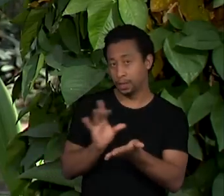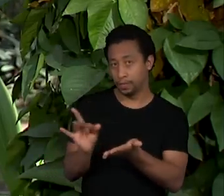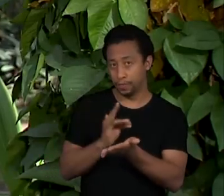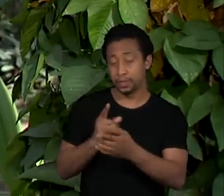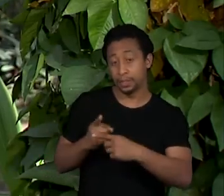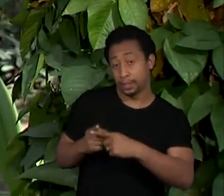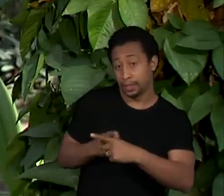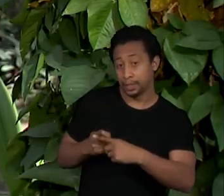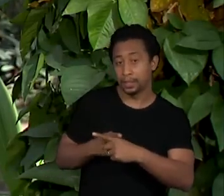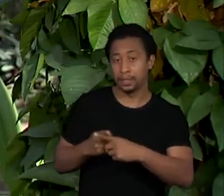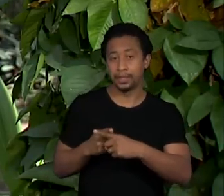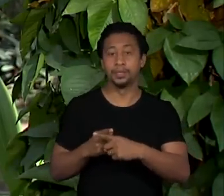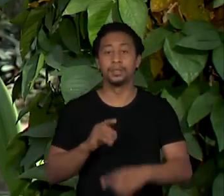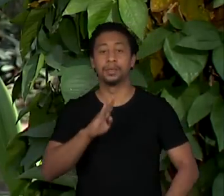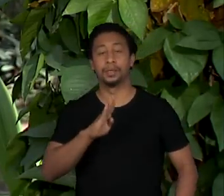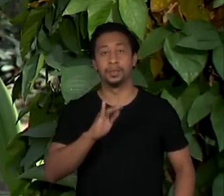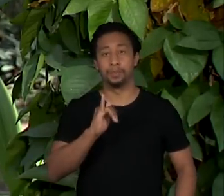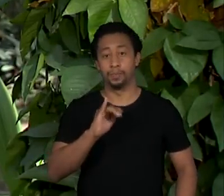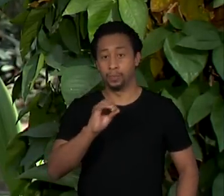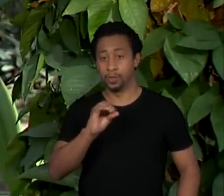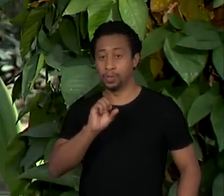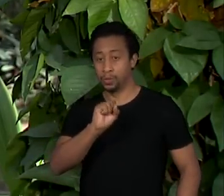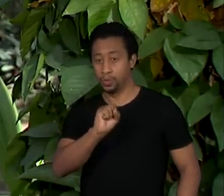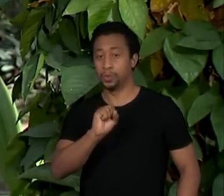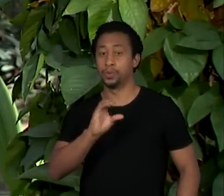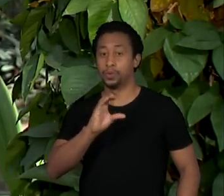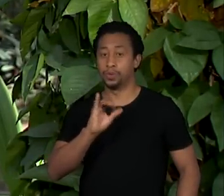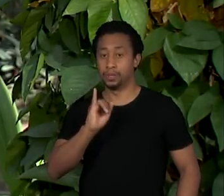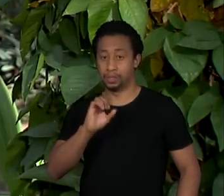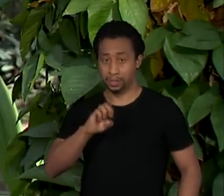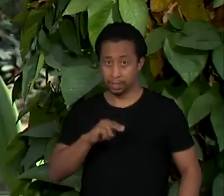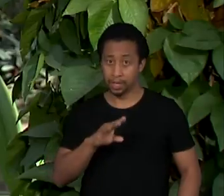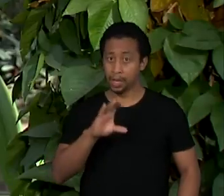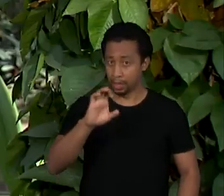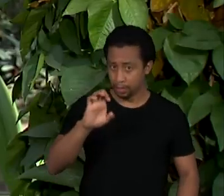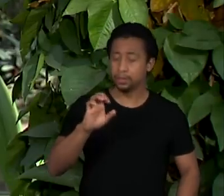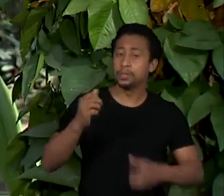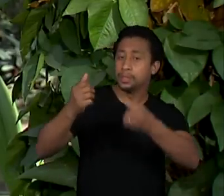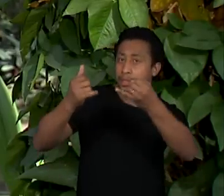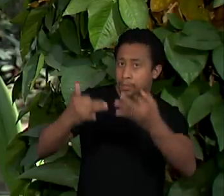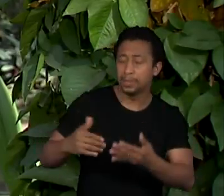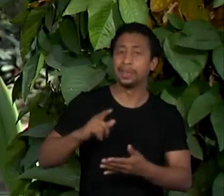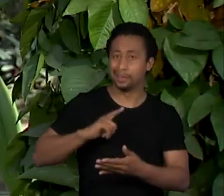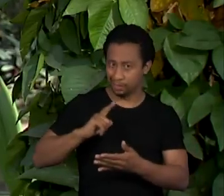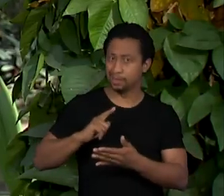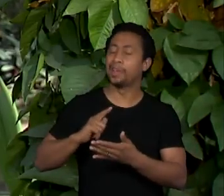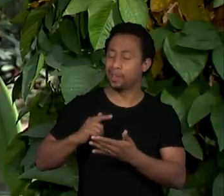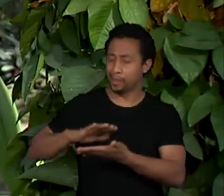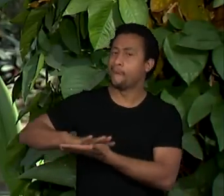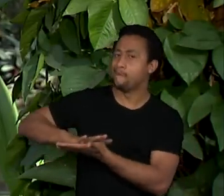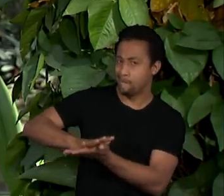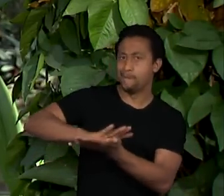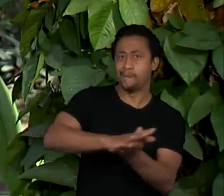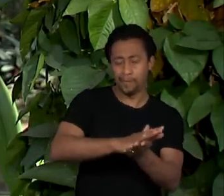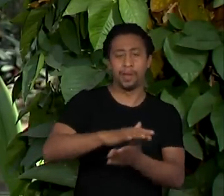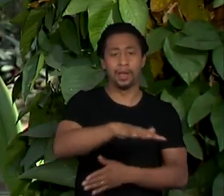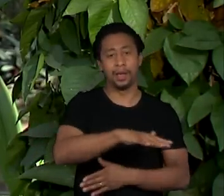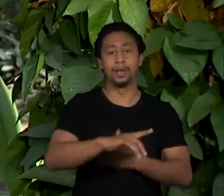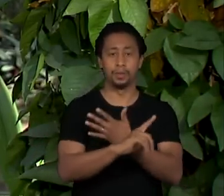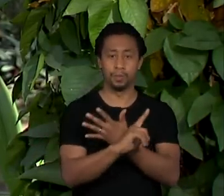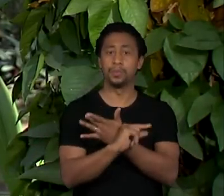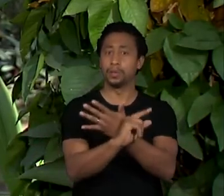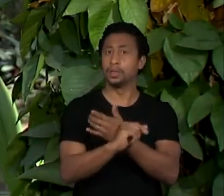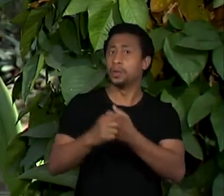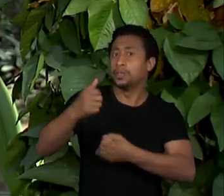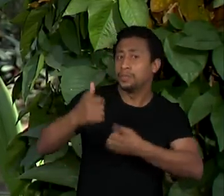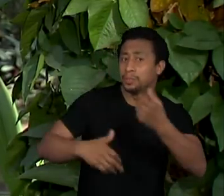expõe as ameaças ao Pantanal. Eles usaram o termo cupinização para indicar que o bioma pode ser